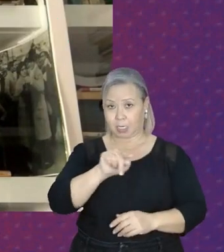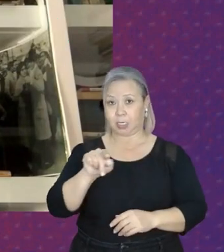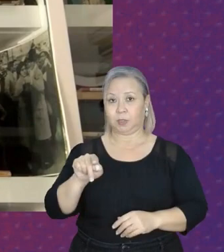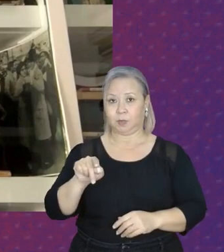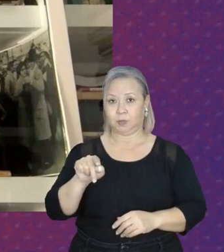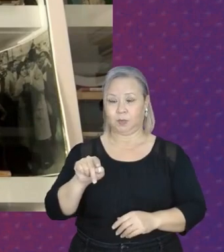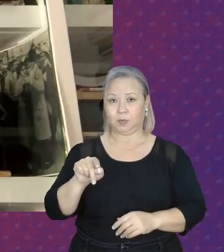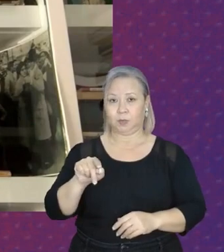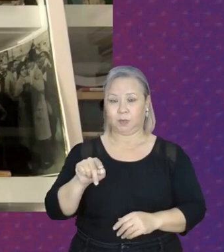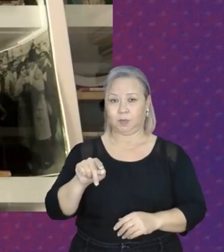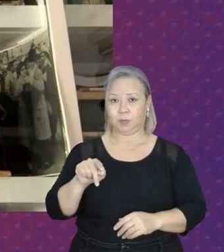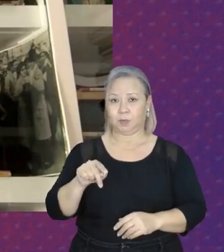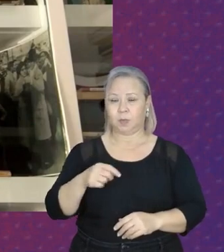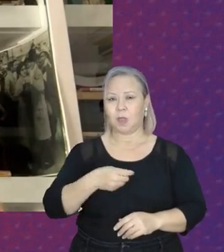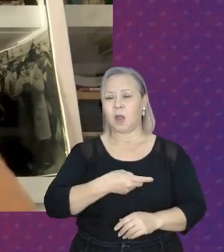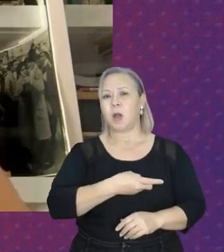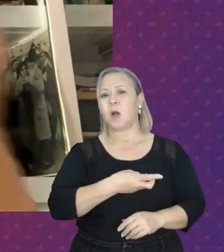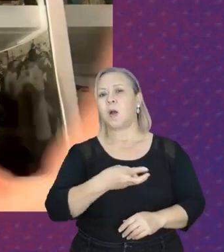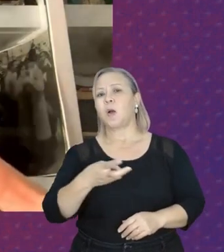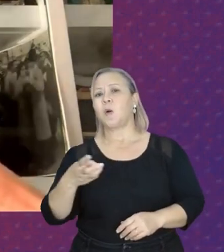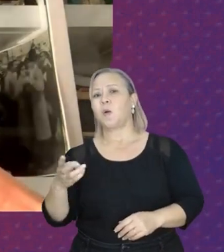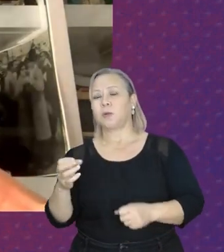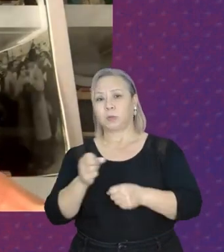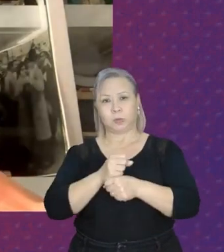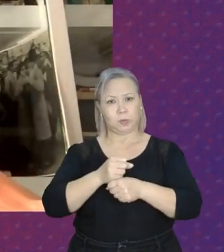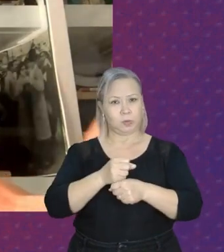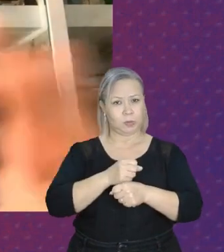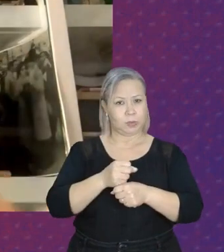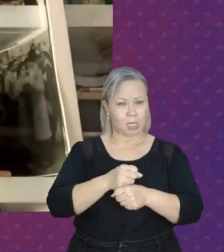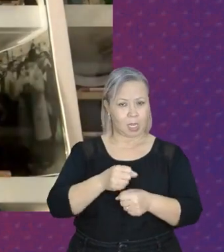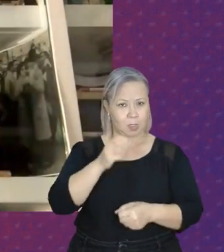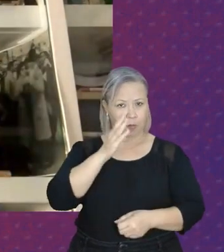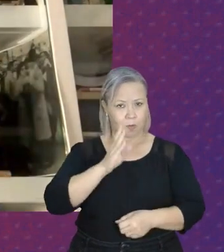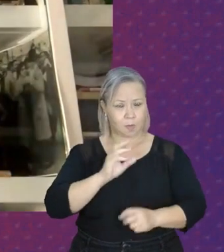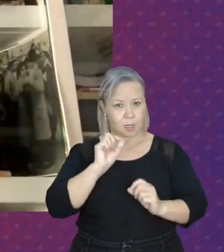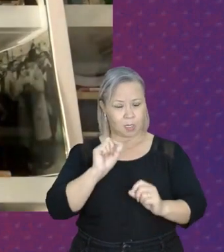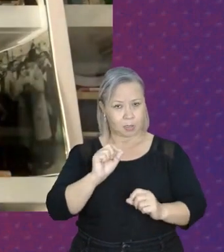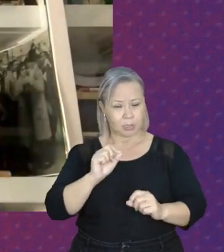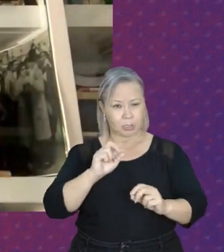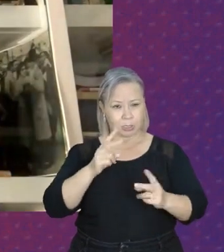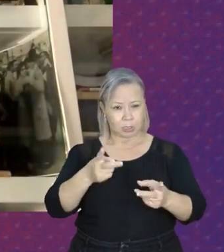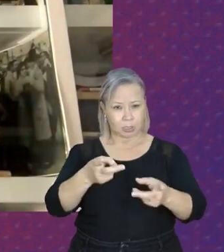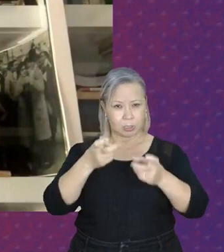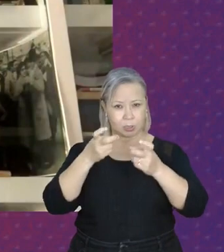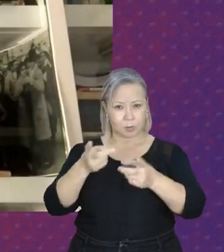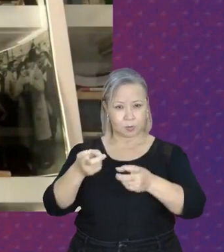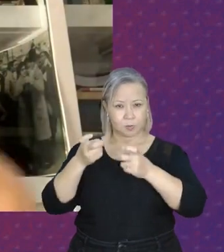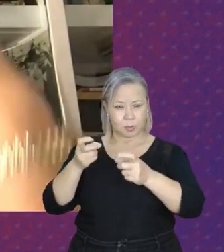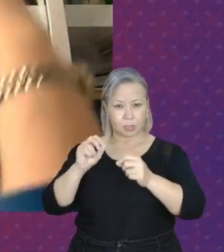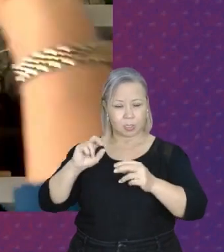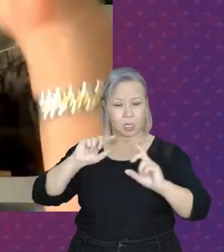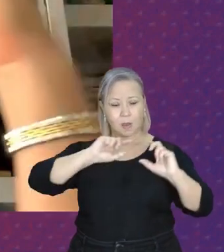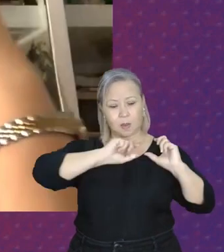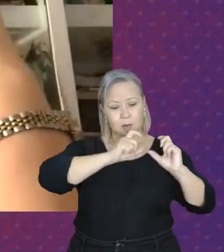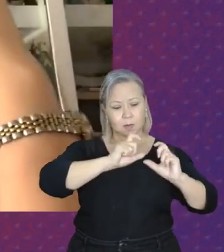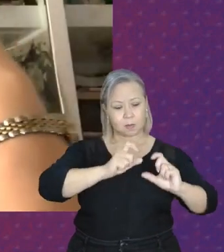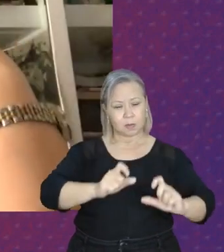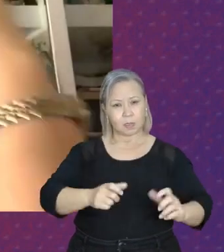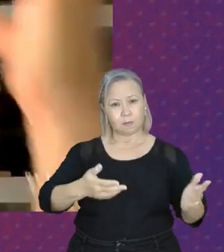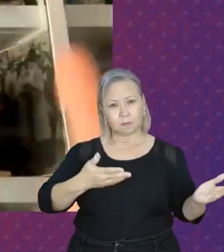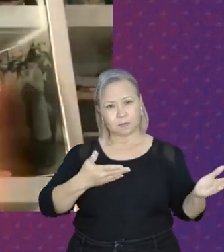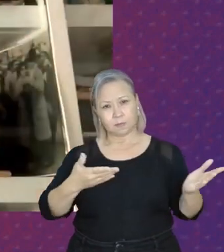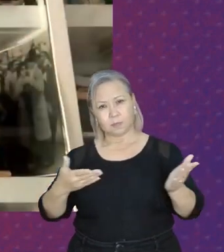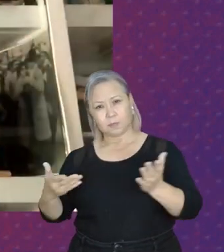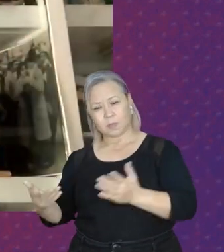Olha, quantos anos no Brasil que nós vemos, isso é uma tradição desde a República,